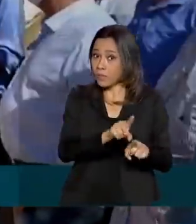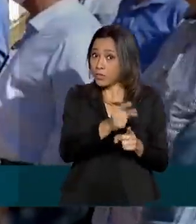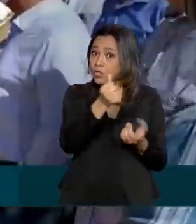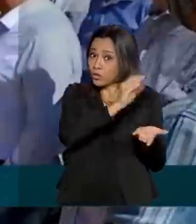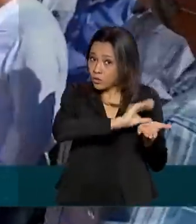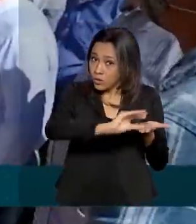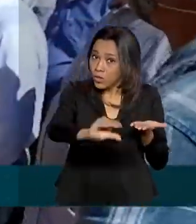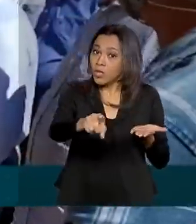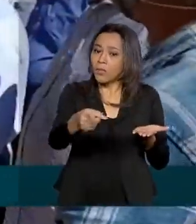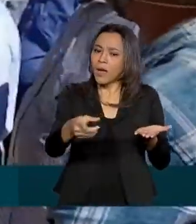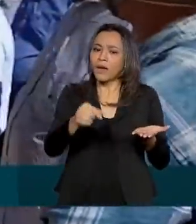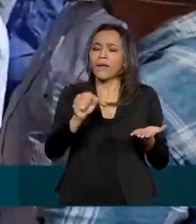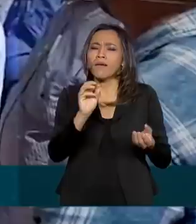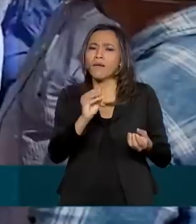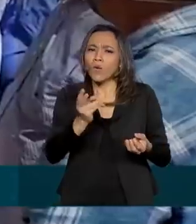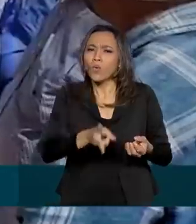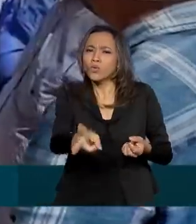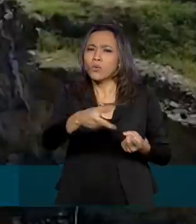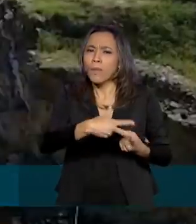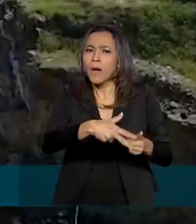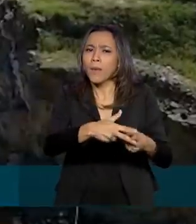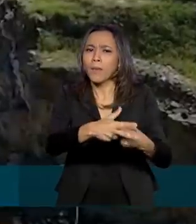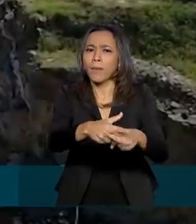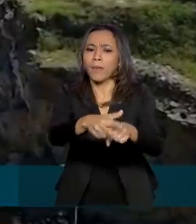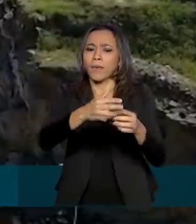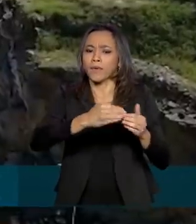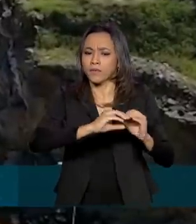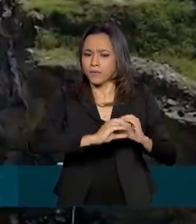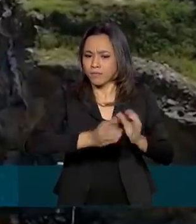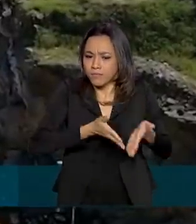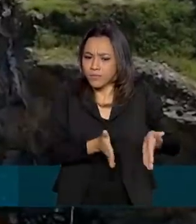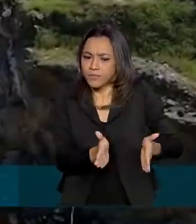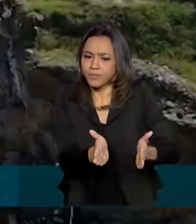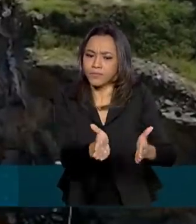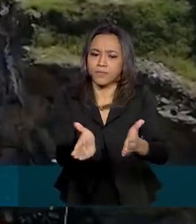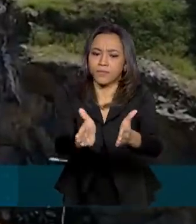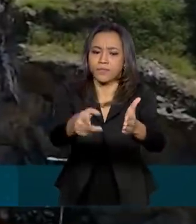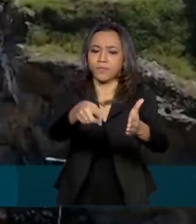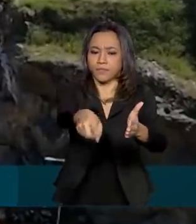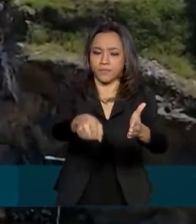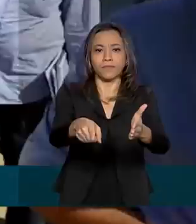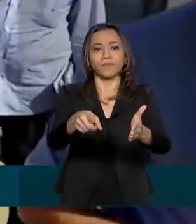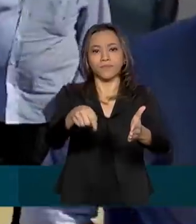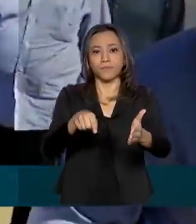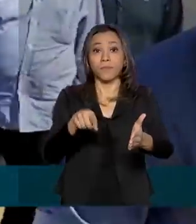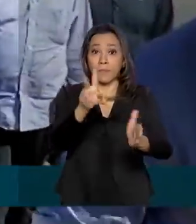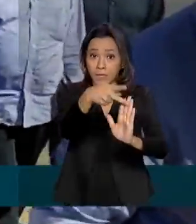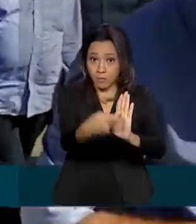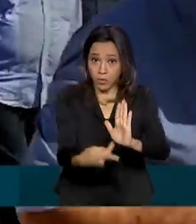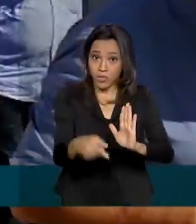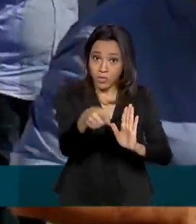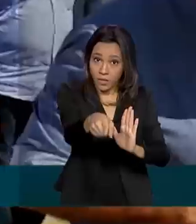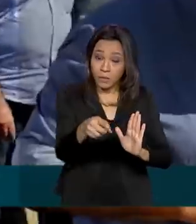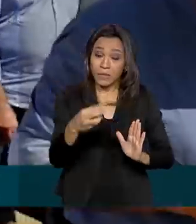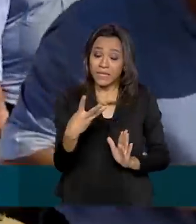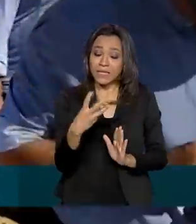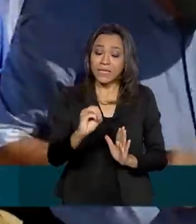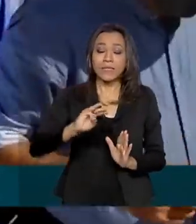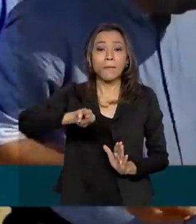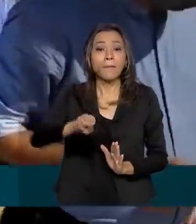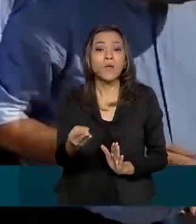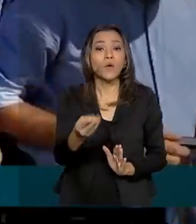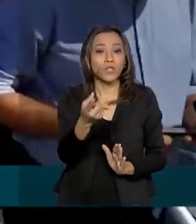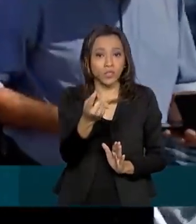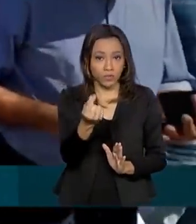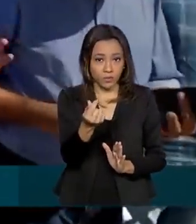das obras complementares ao eixo leste do projeto de integração do Rio São Francisco, cerca de 30 milhões de reais.